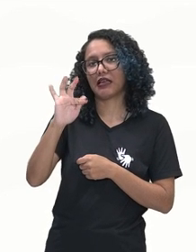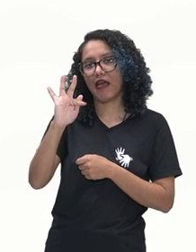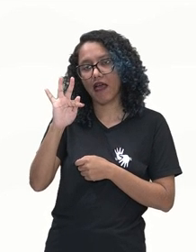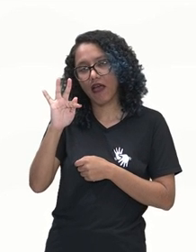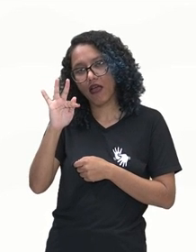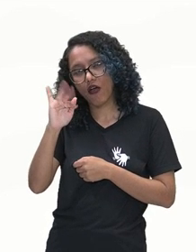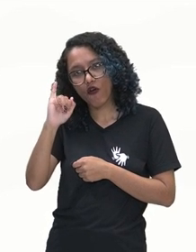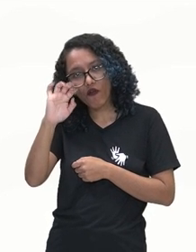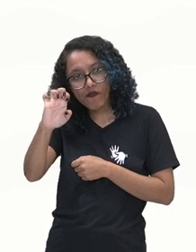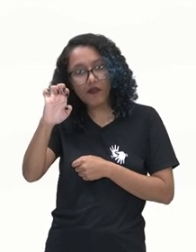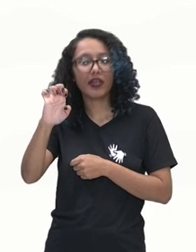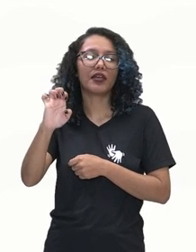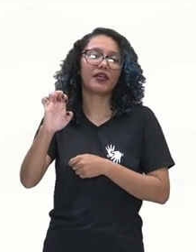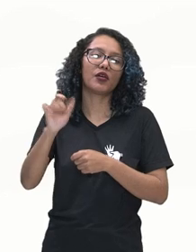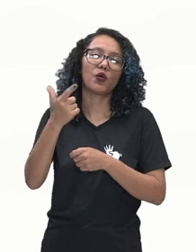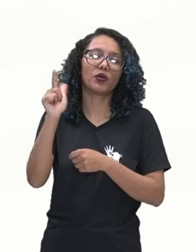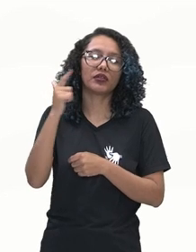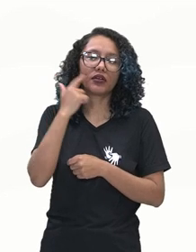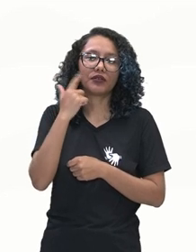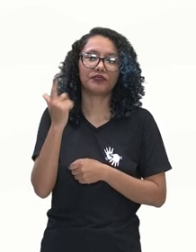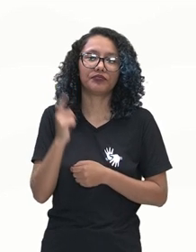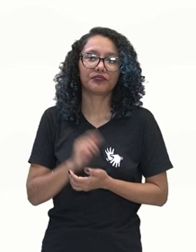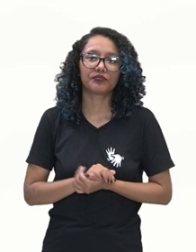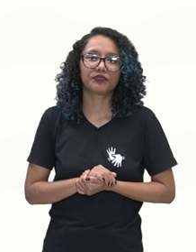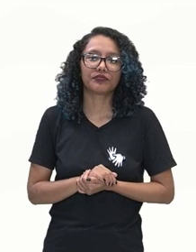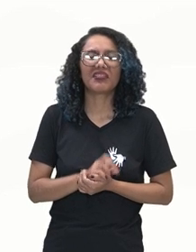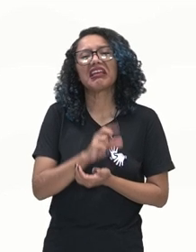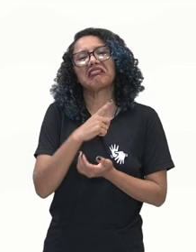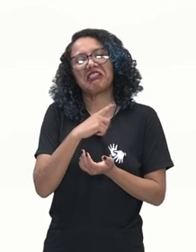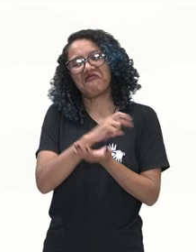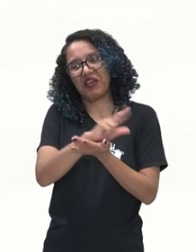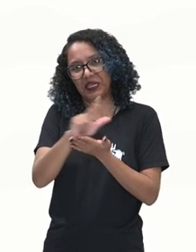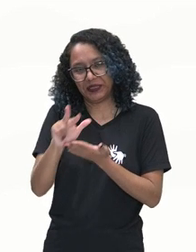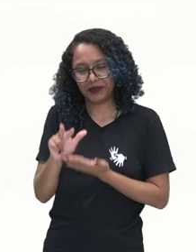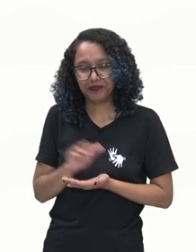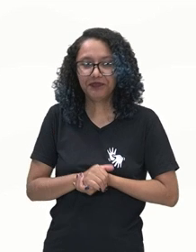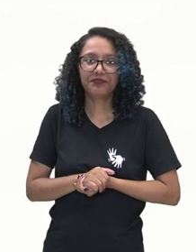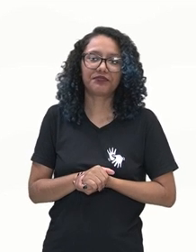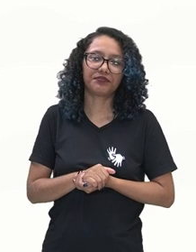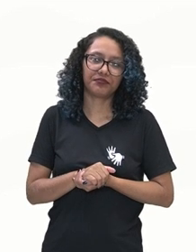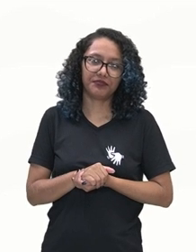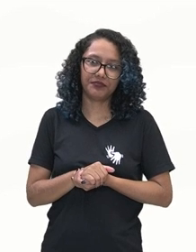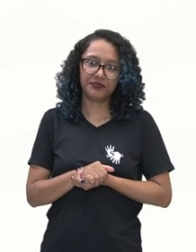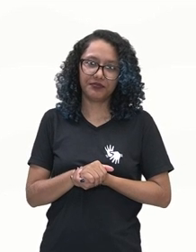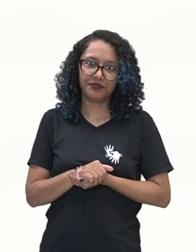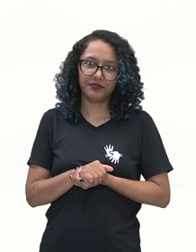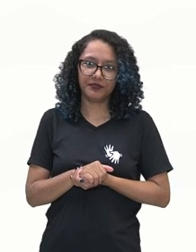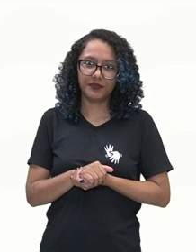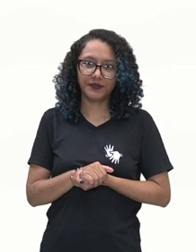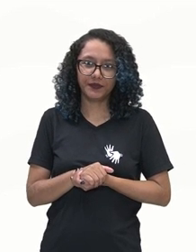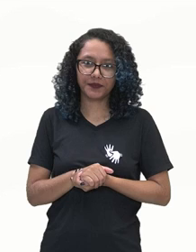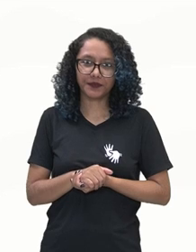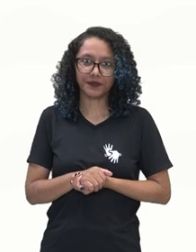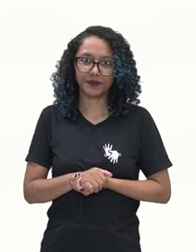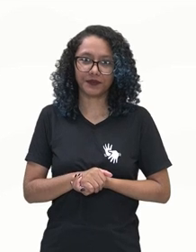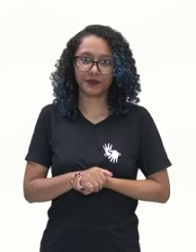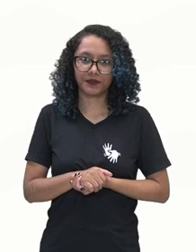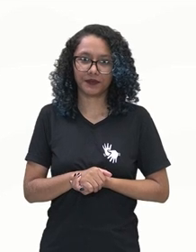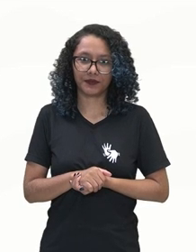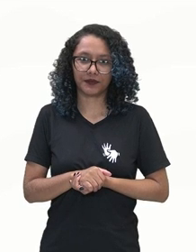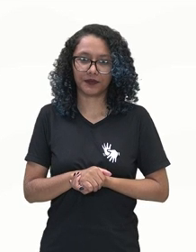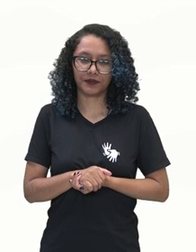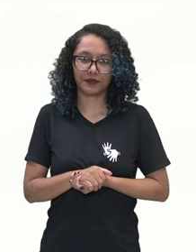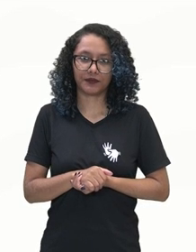Bora ver mais alguma outra. Não achei aqui, mas vamos lá. Este texto aqui, ele está falando